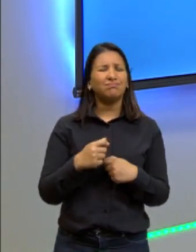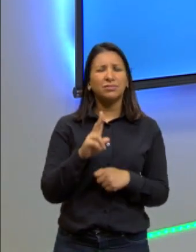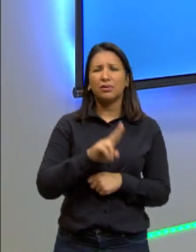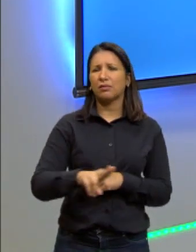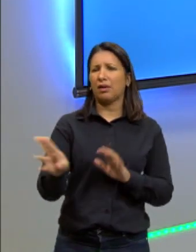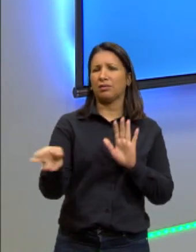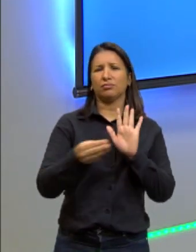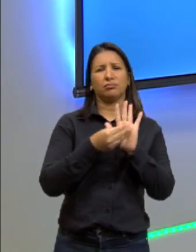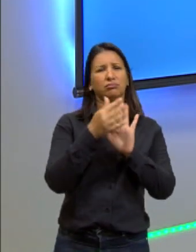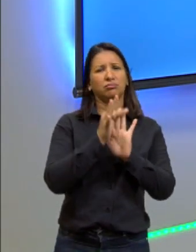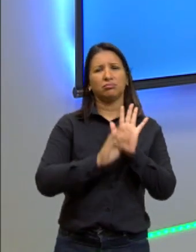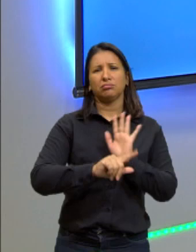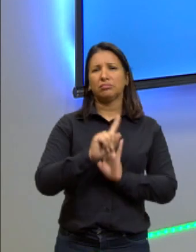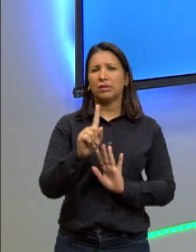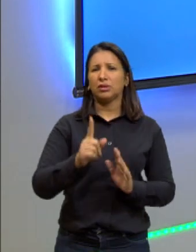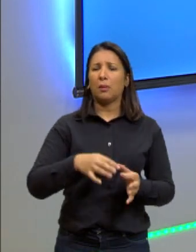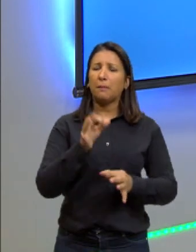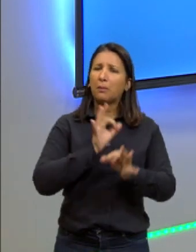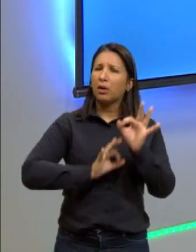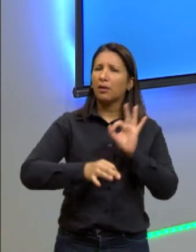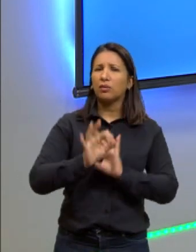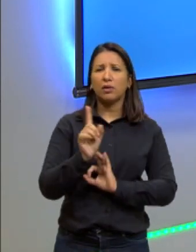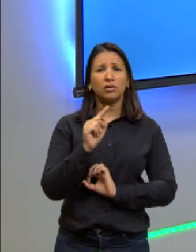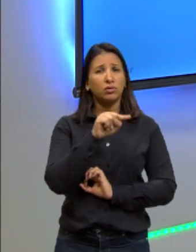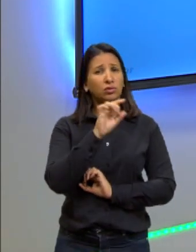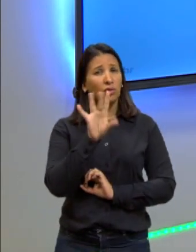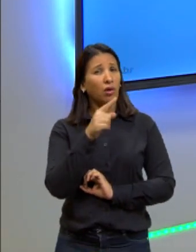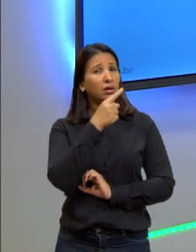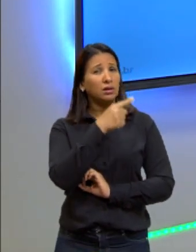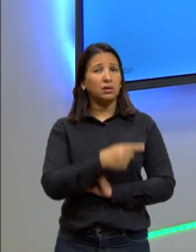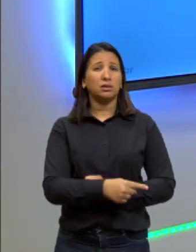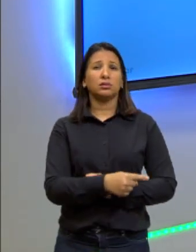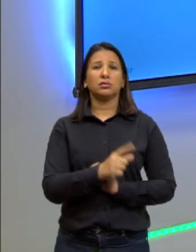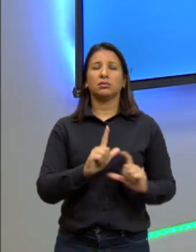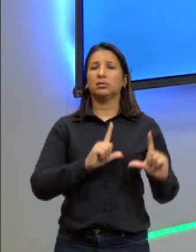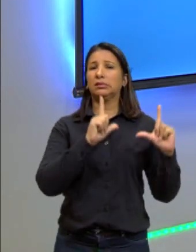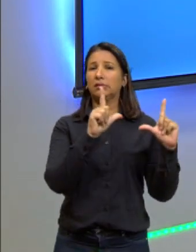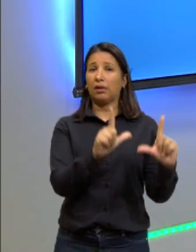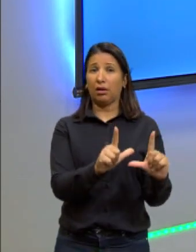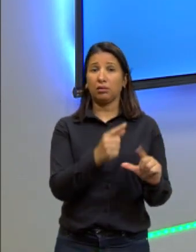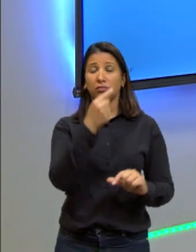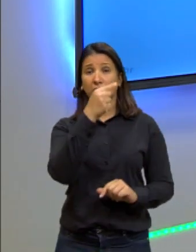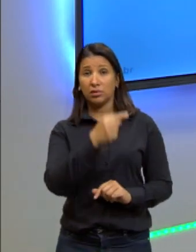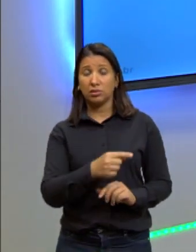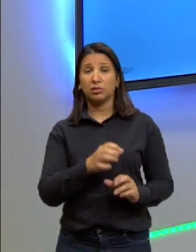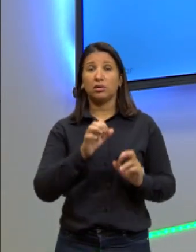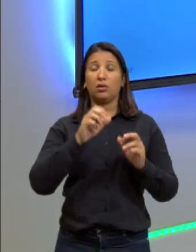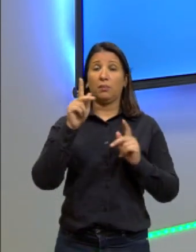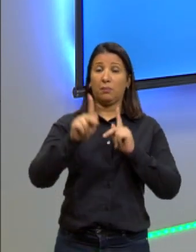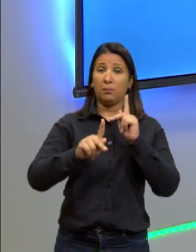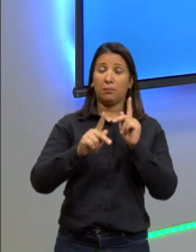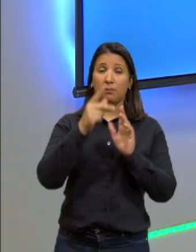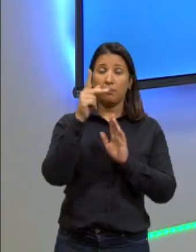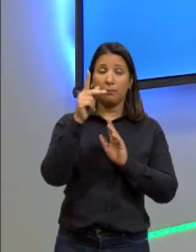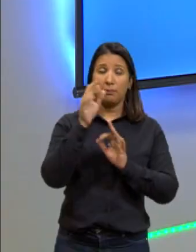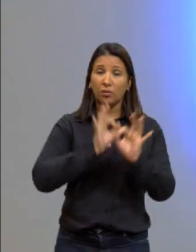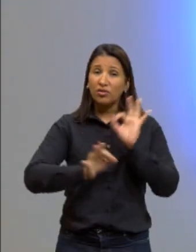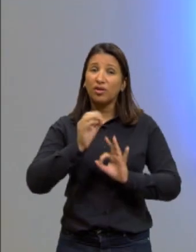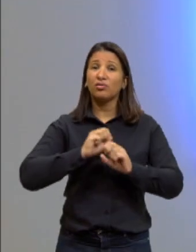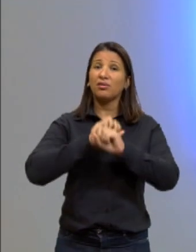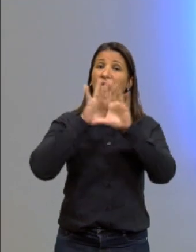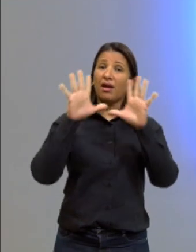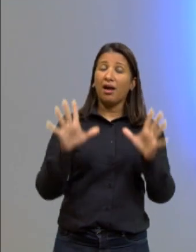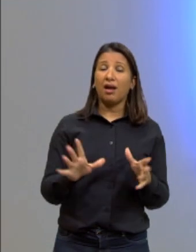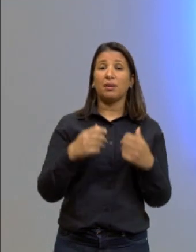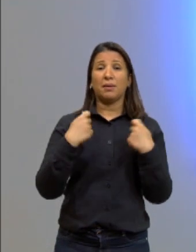sei. Então, projeto não é só isso que eu coloquei no quadro. isso aqui é um projeto claro, mas tu tem que interpretar os